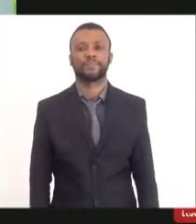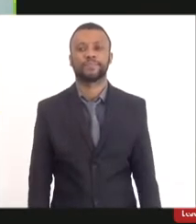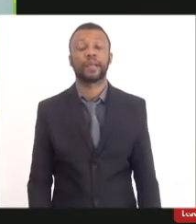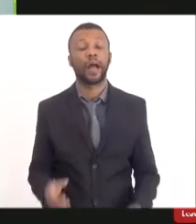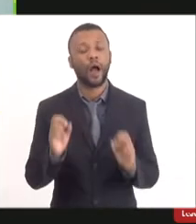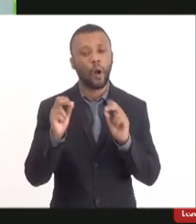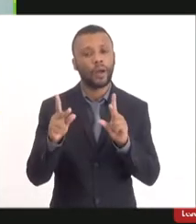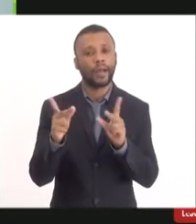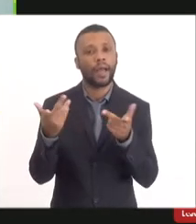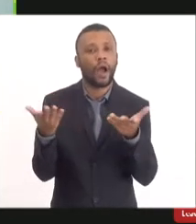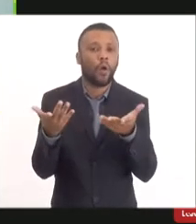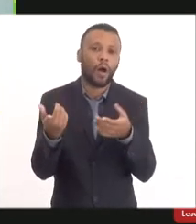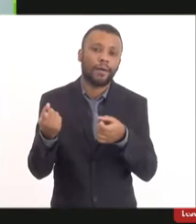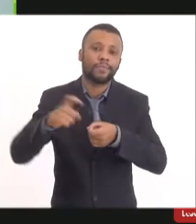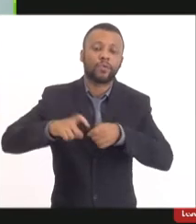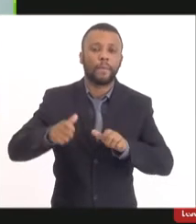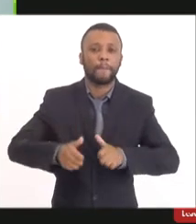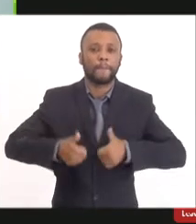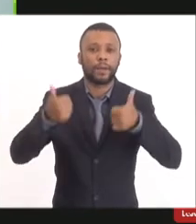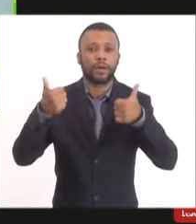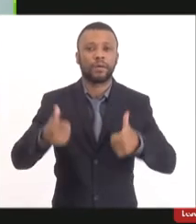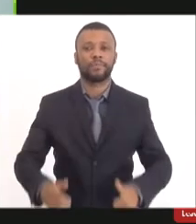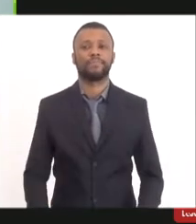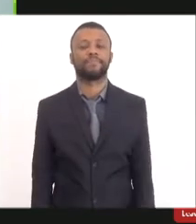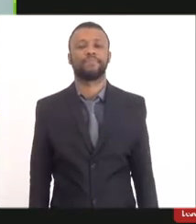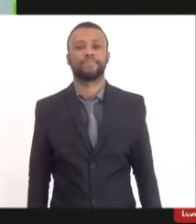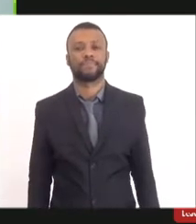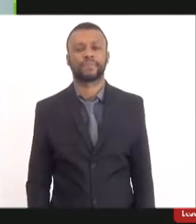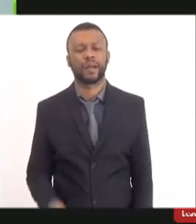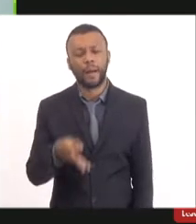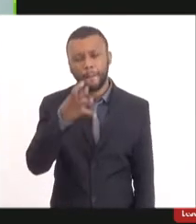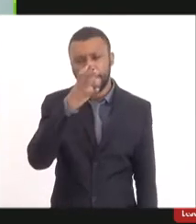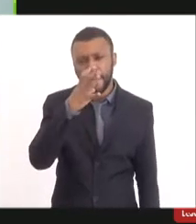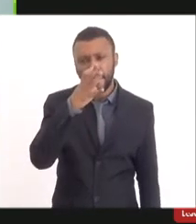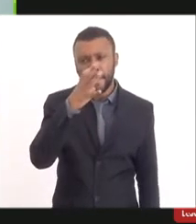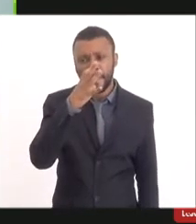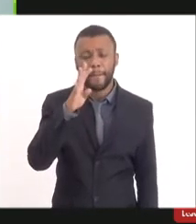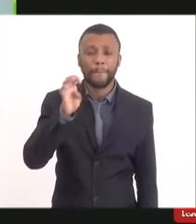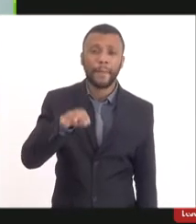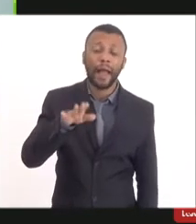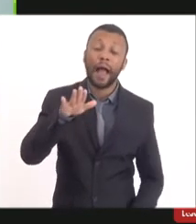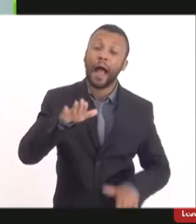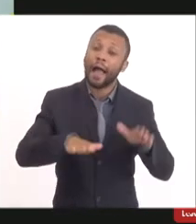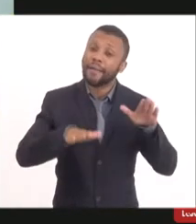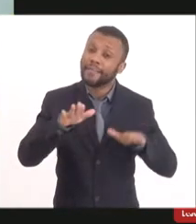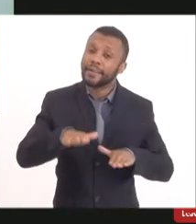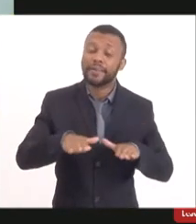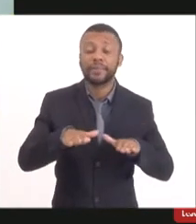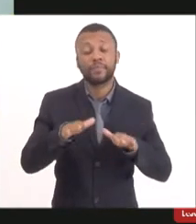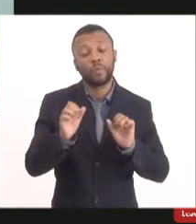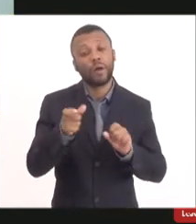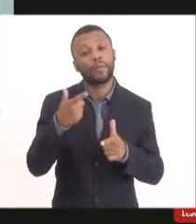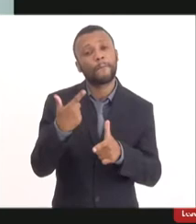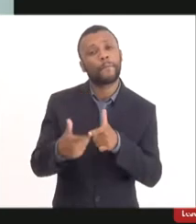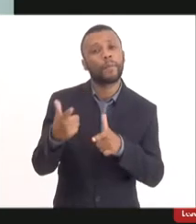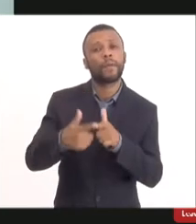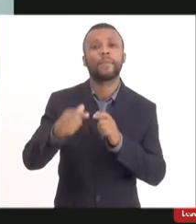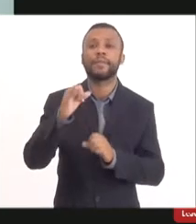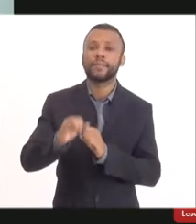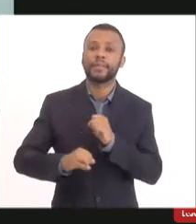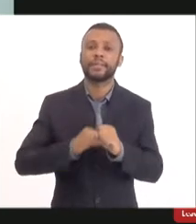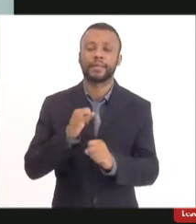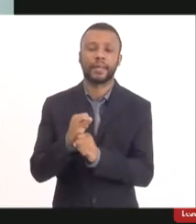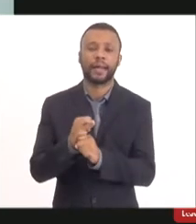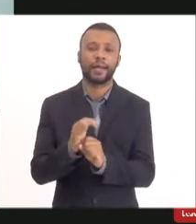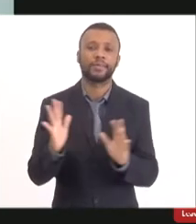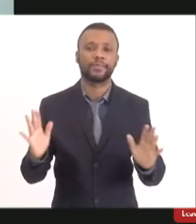ouviu melhor? Estou ouvindo bem, mas eu acho que talvez seja a internet da LED. Exatamente. Talvez seja a internet da